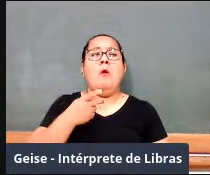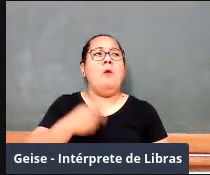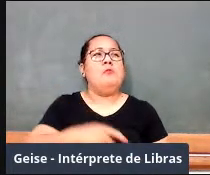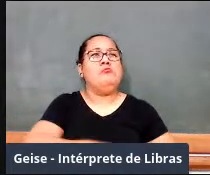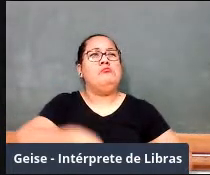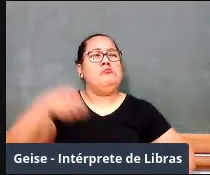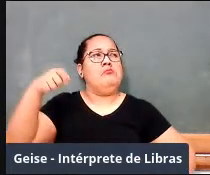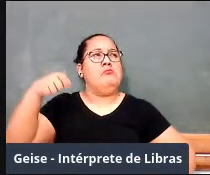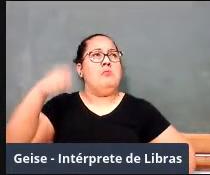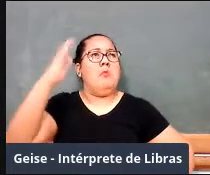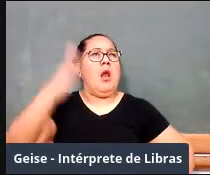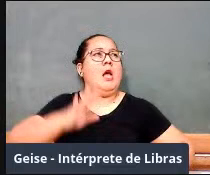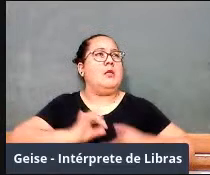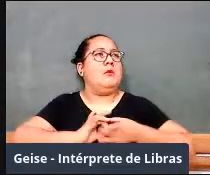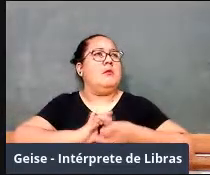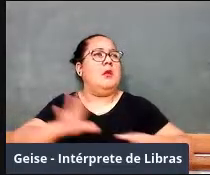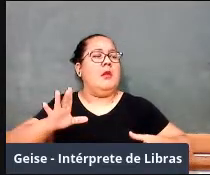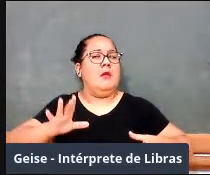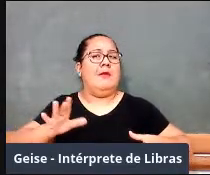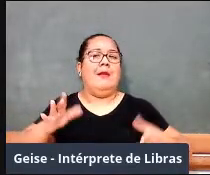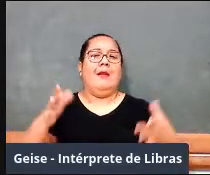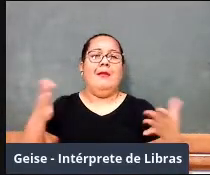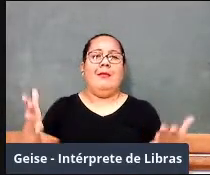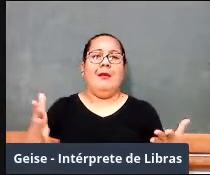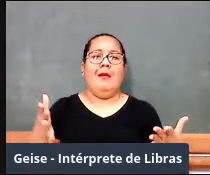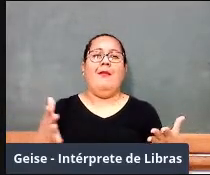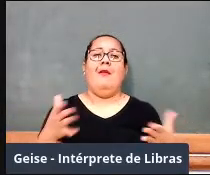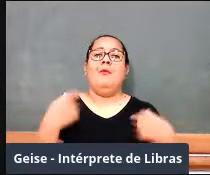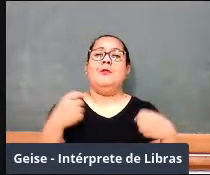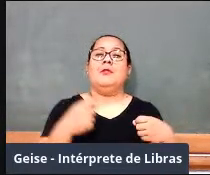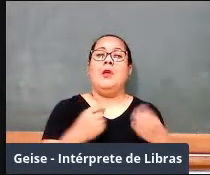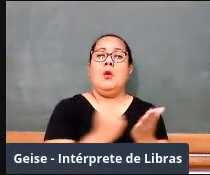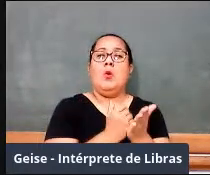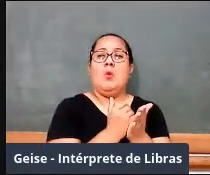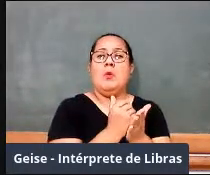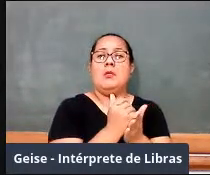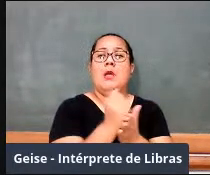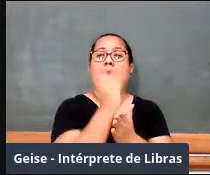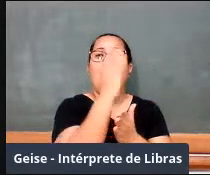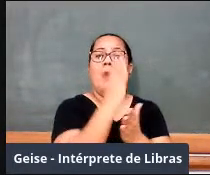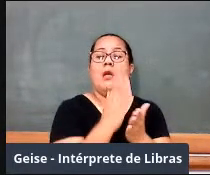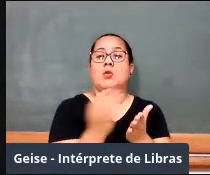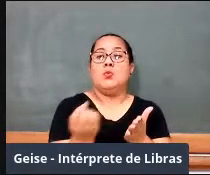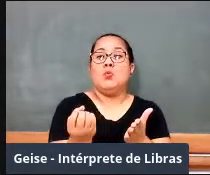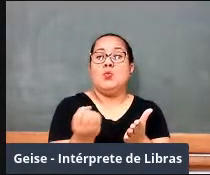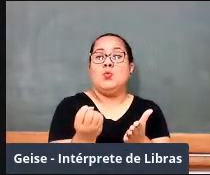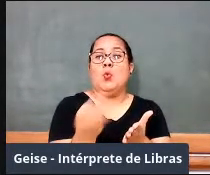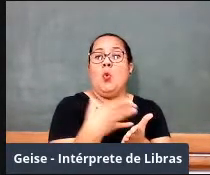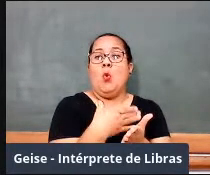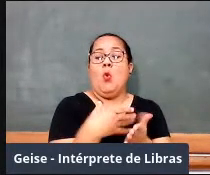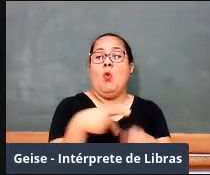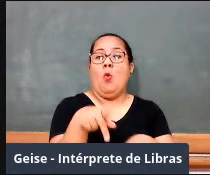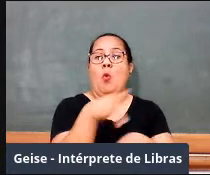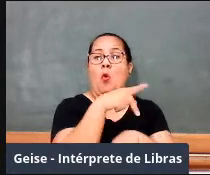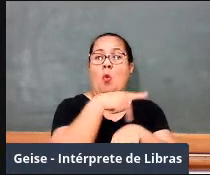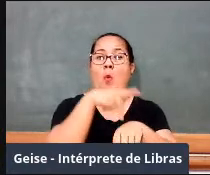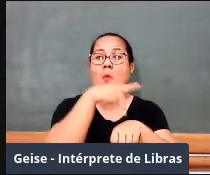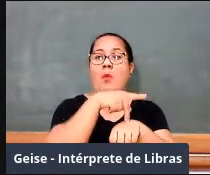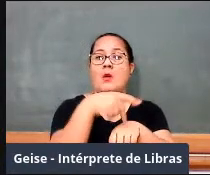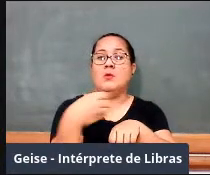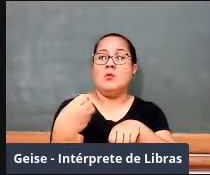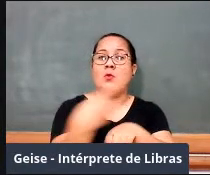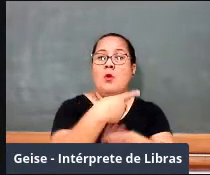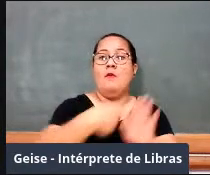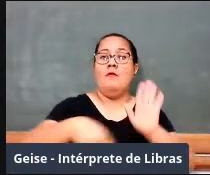educacionais do novo Congresso instalado no novo país, que não é mais colônia de Portugal